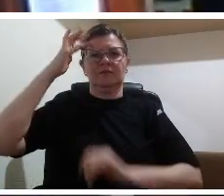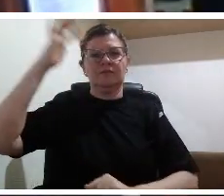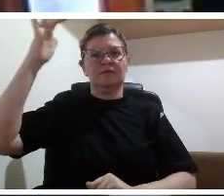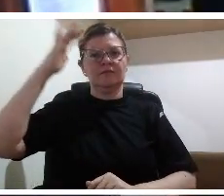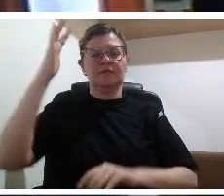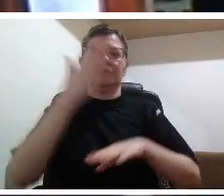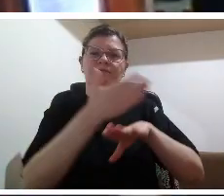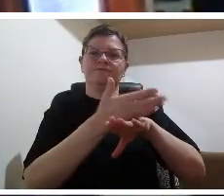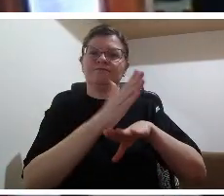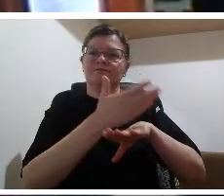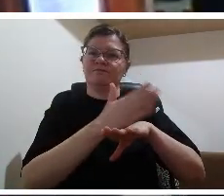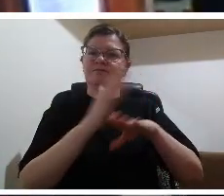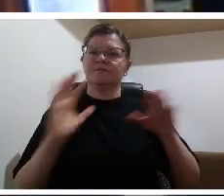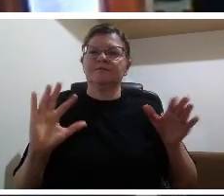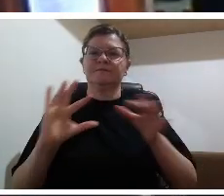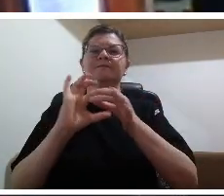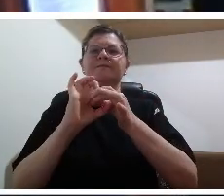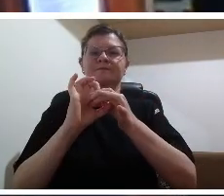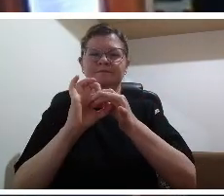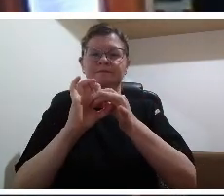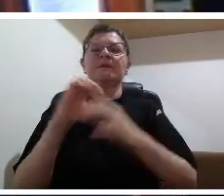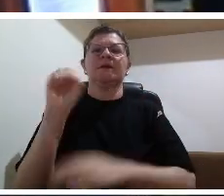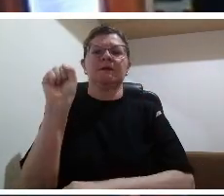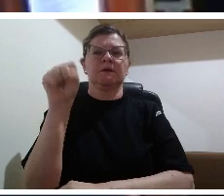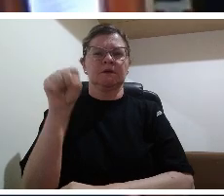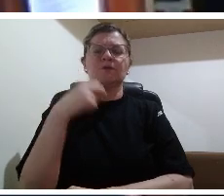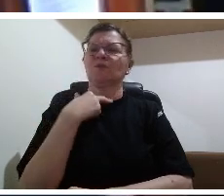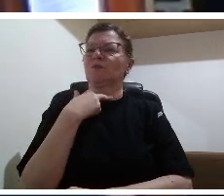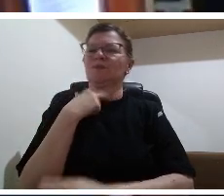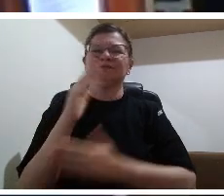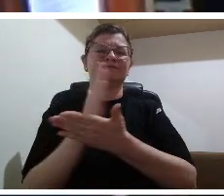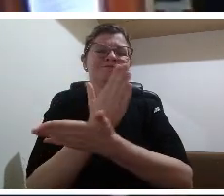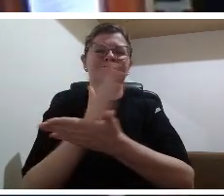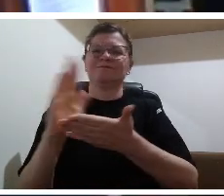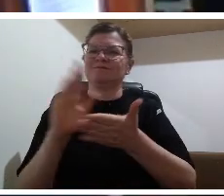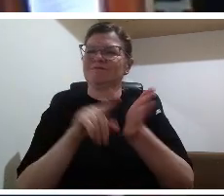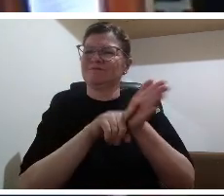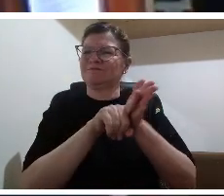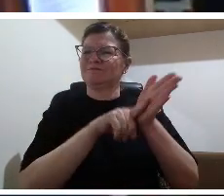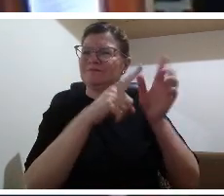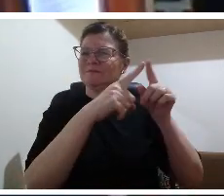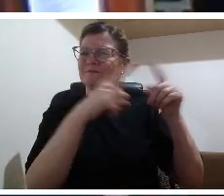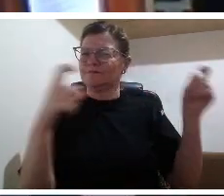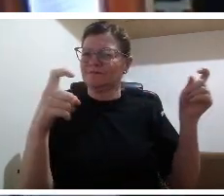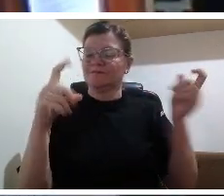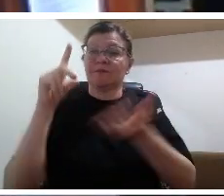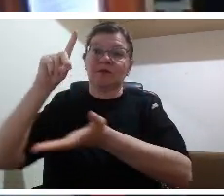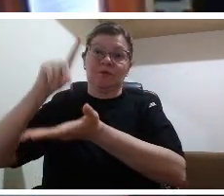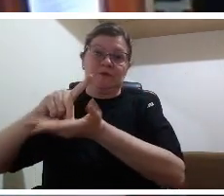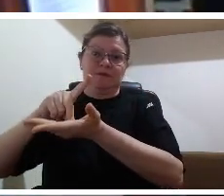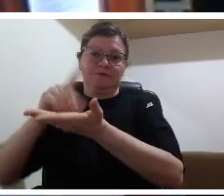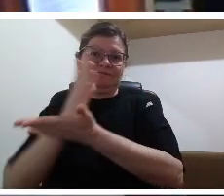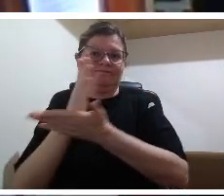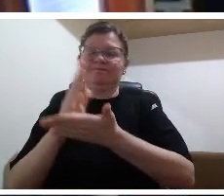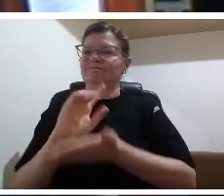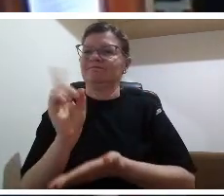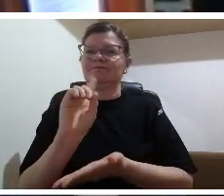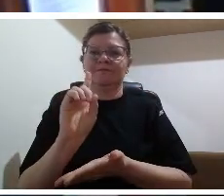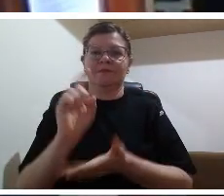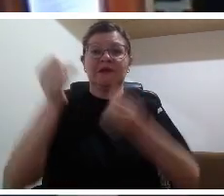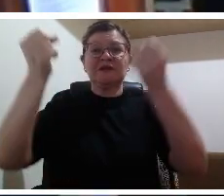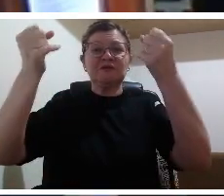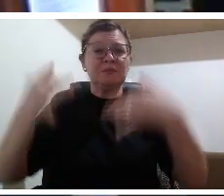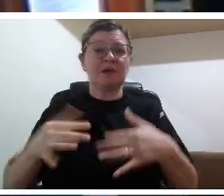basta explicar para o aluno que a água é H2O para ele não interessa H2O e assim diria no cotidiano